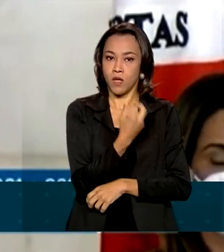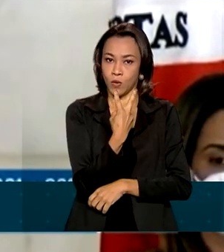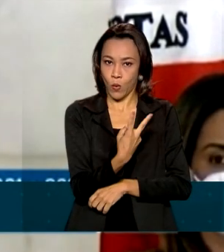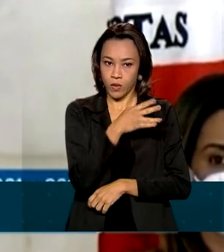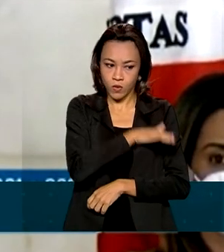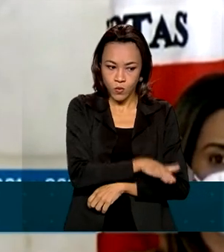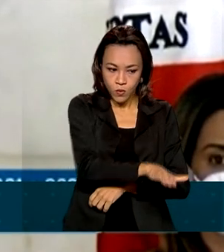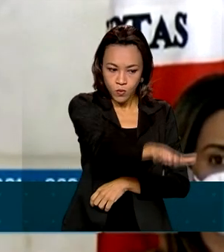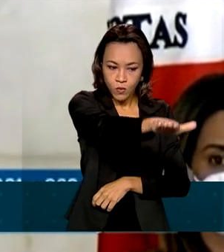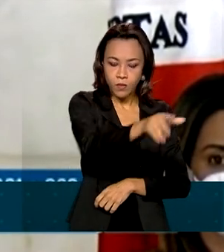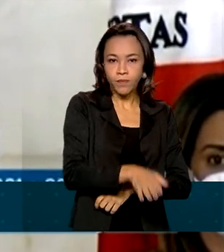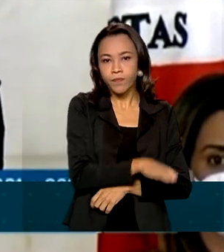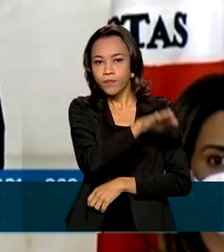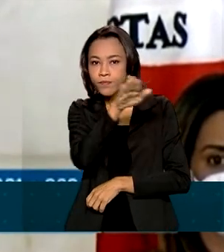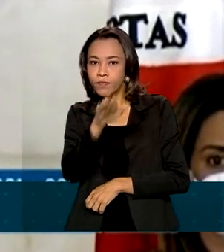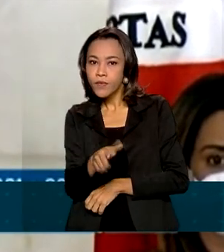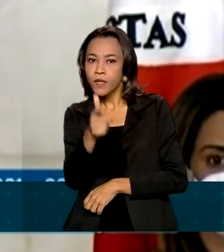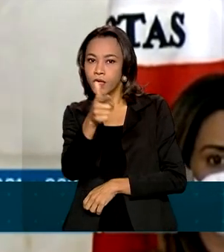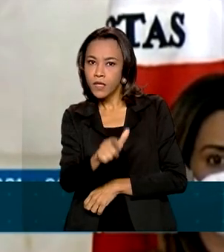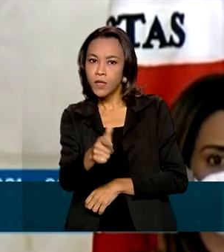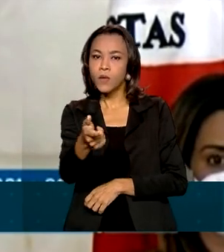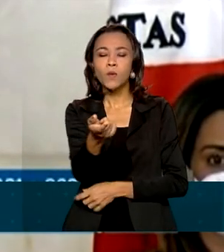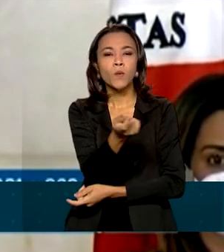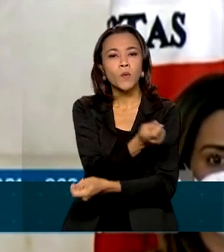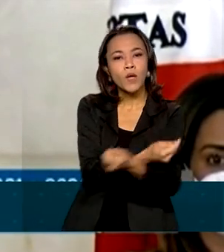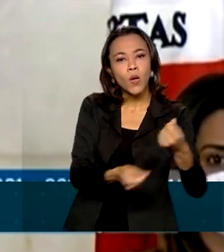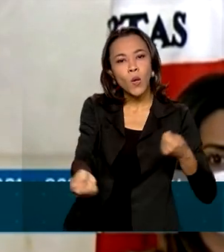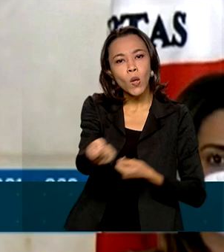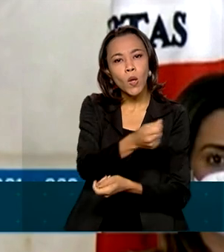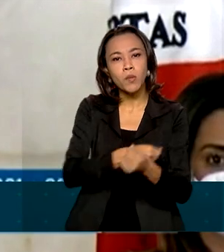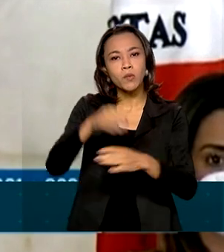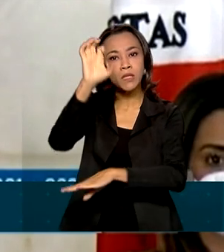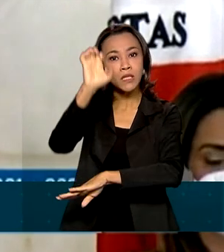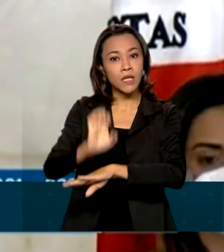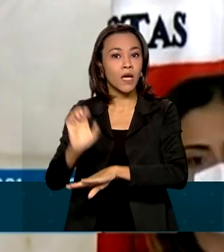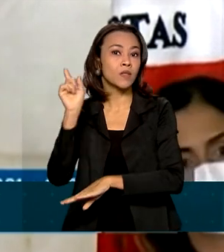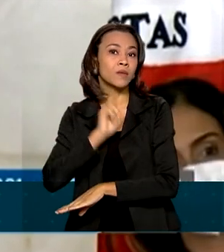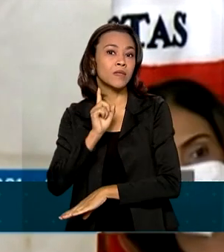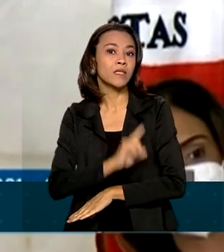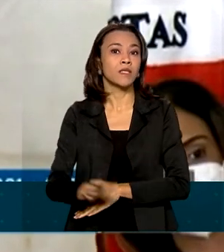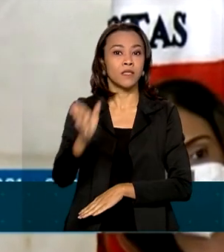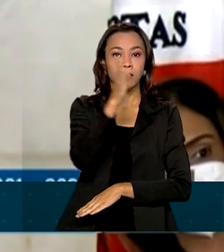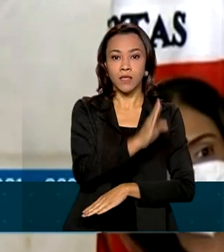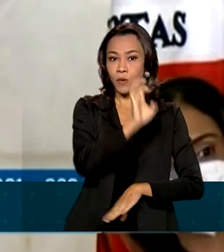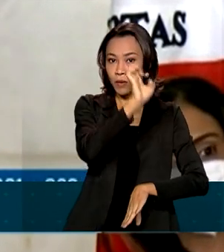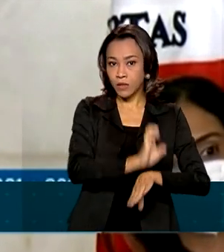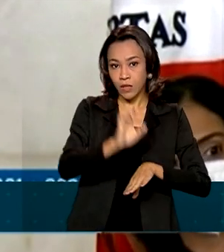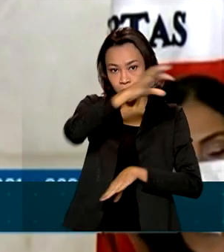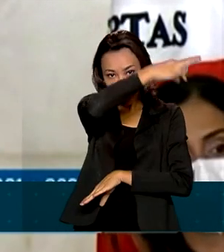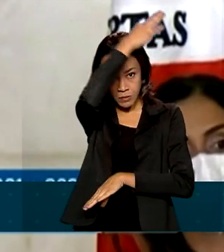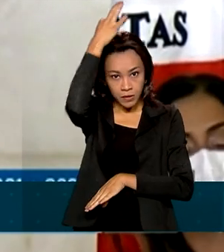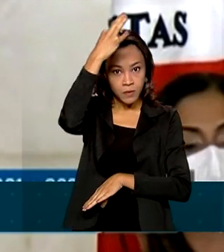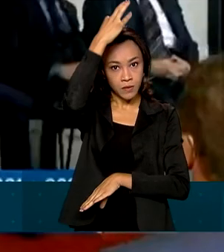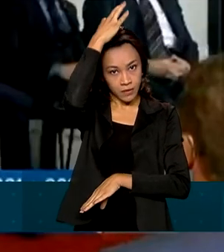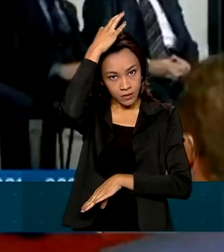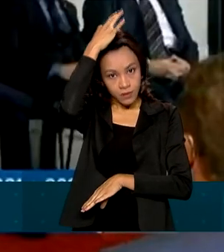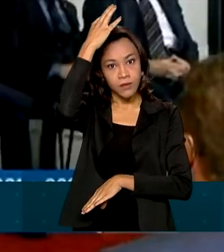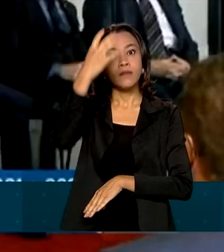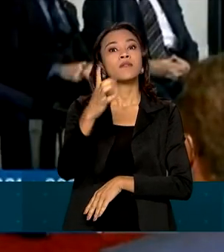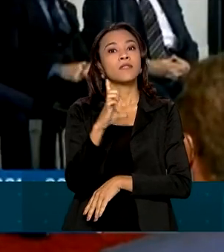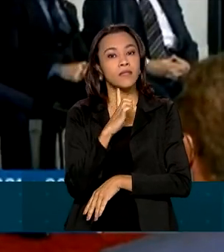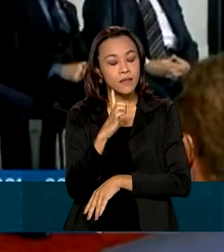interligação econômica forte do estado de Minas Gerais com o estado do Espírito Santo, que tem uma